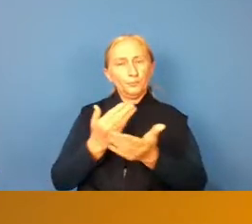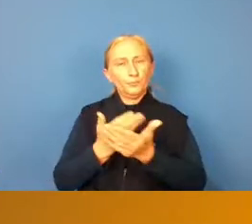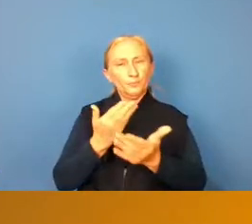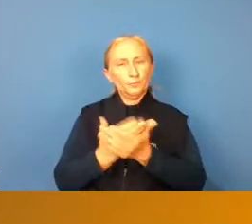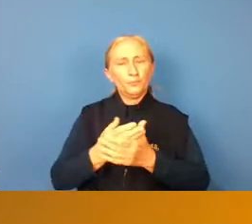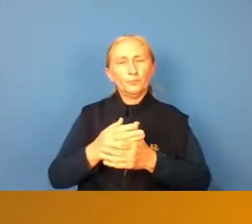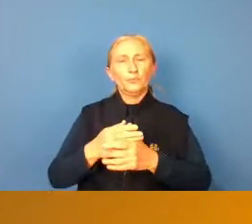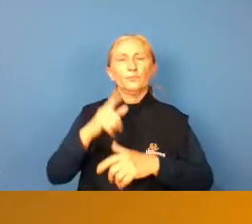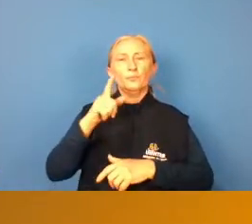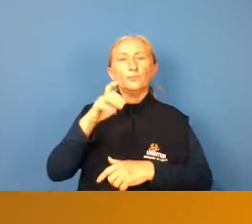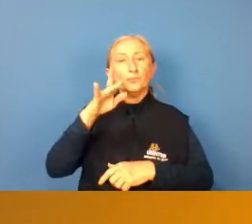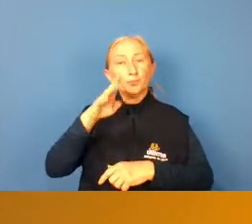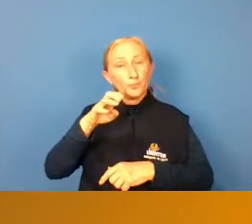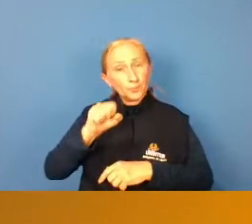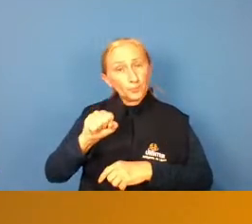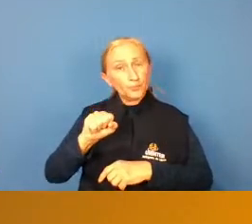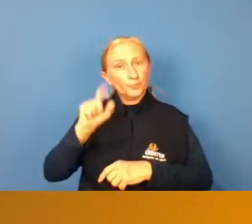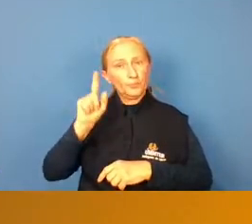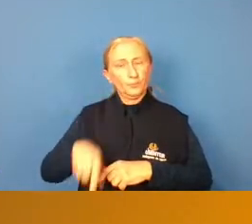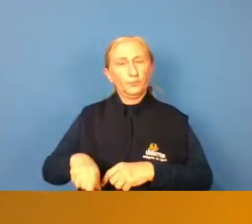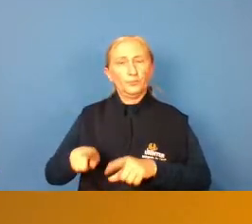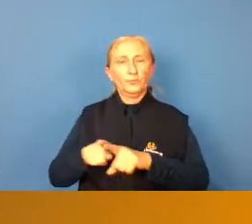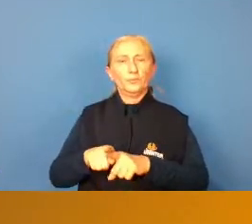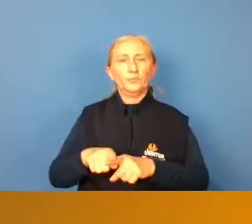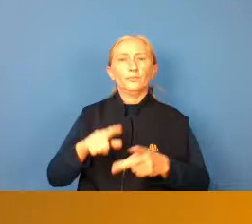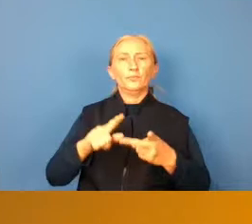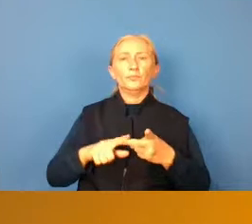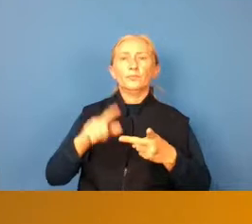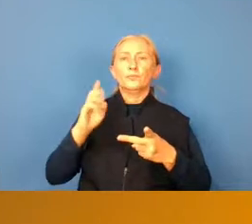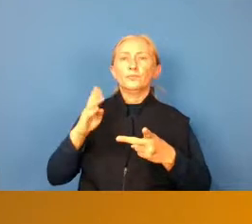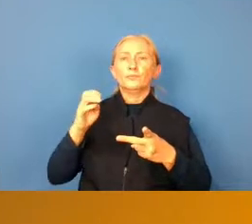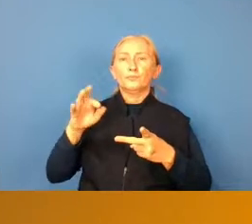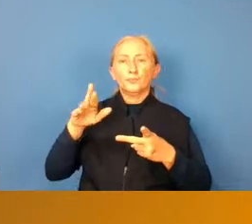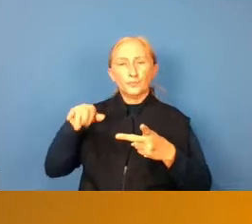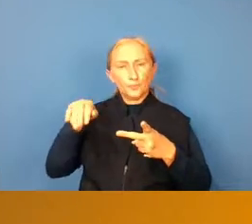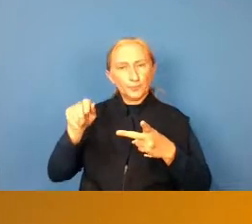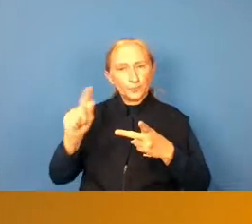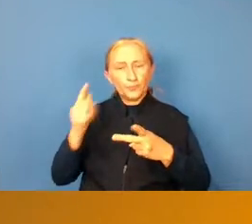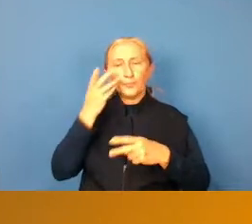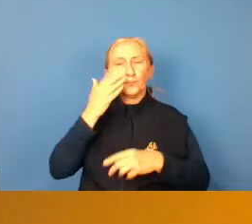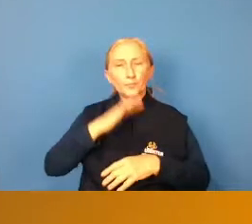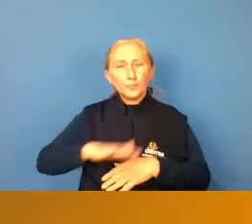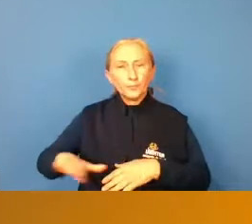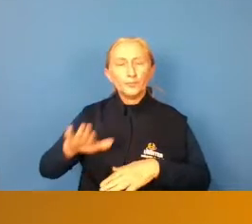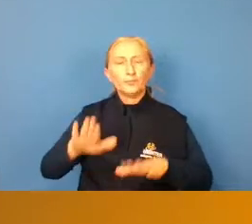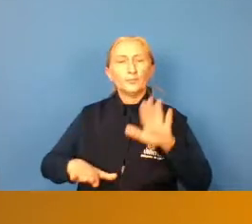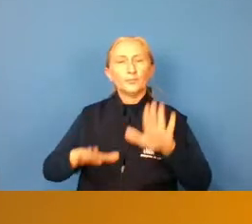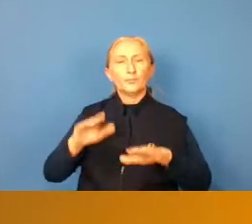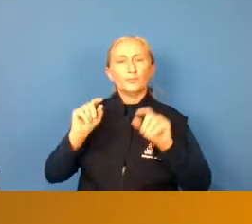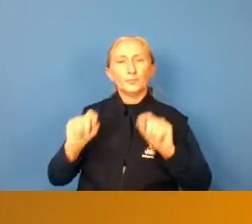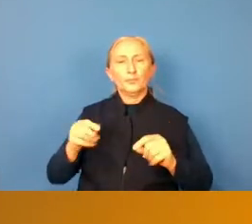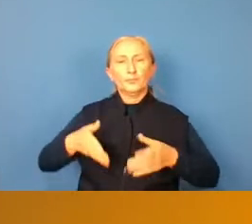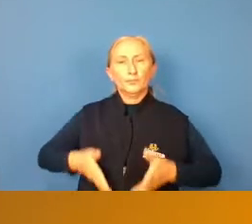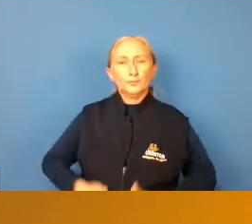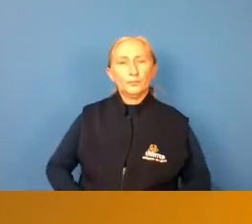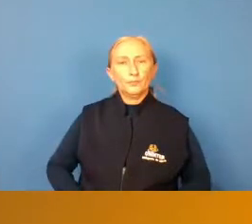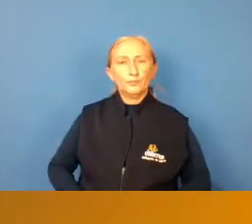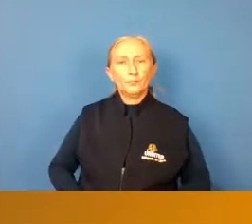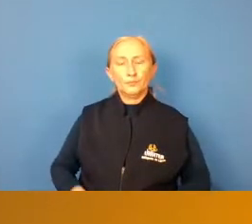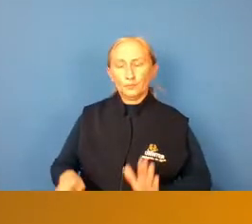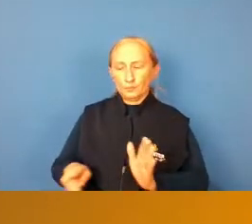Londres e também em Cambridge que tá falando que as crianças às vezes elas nascem com o gene